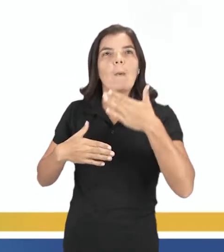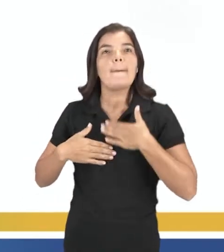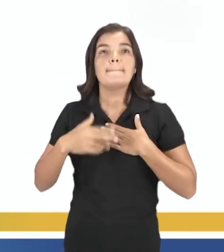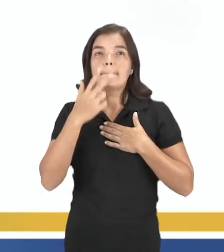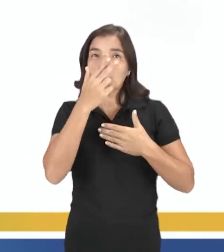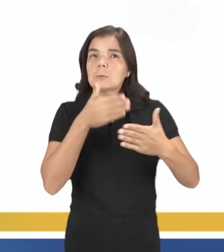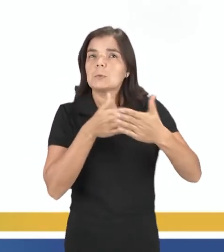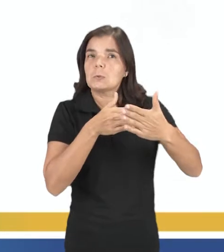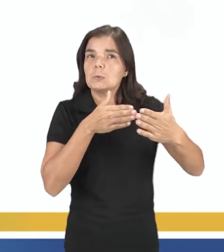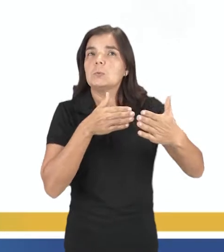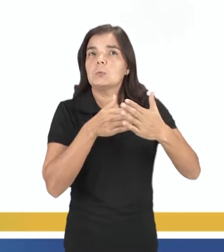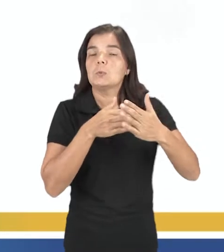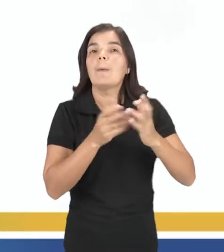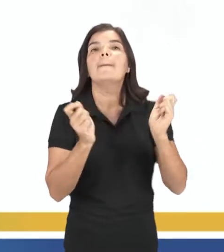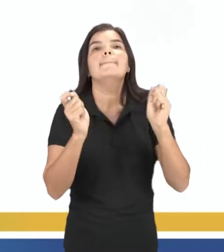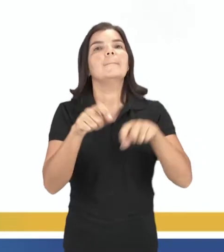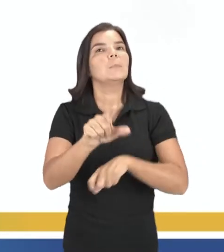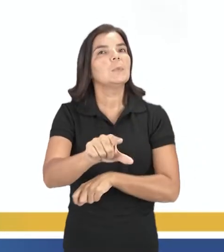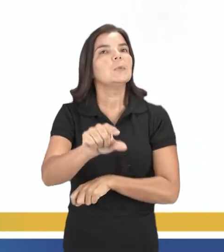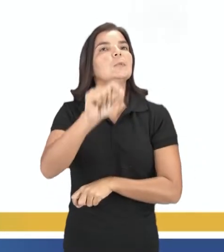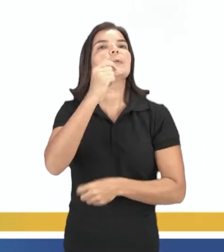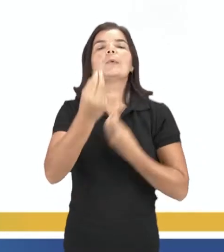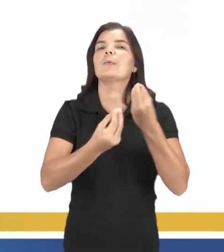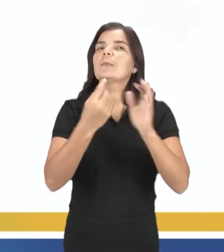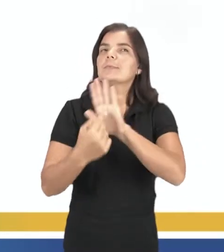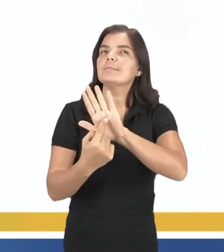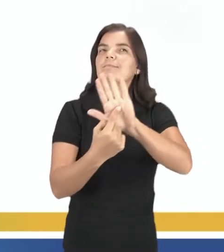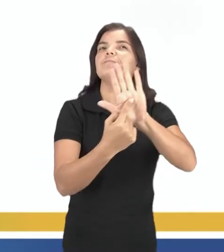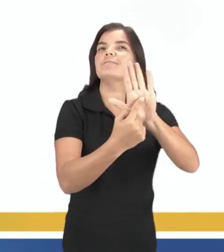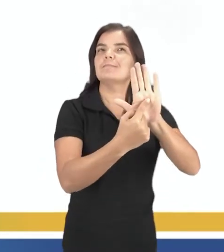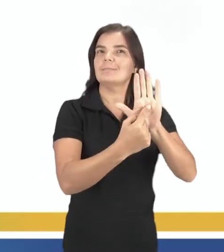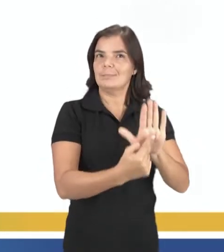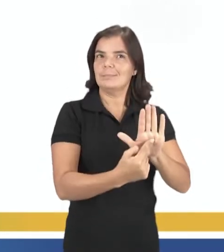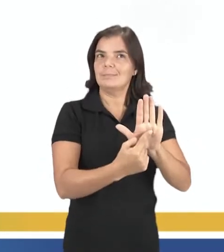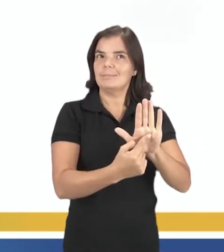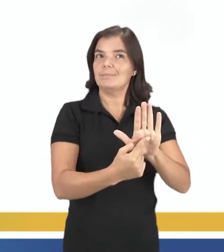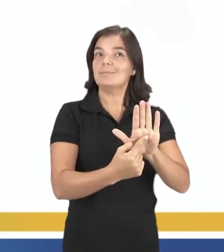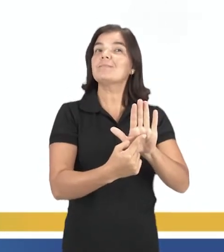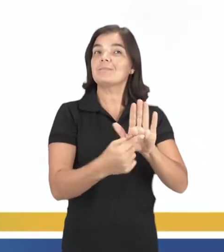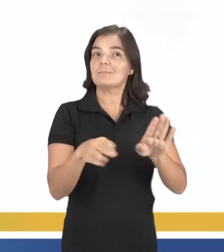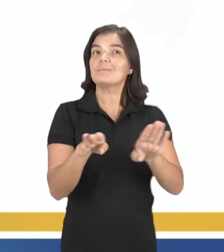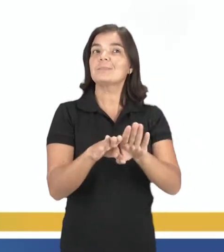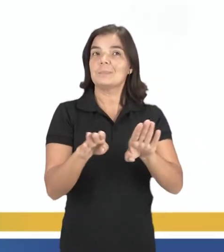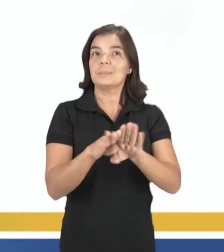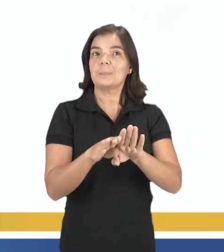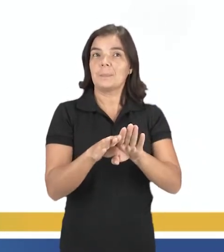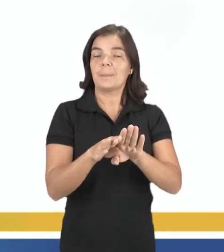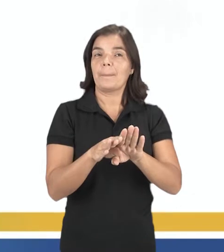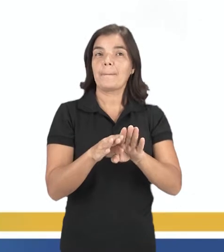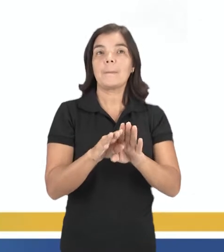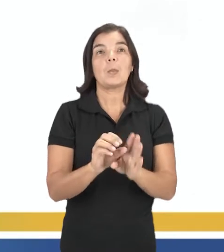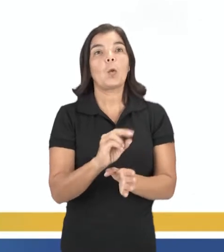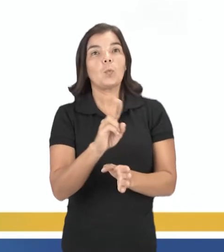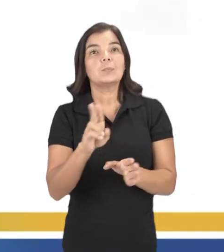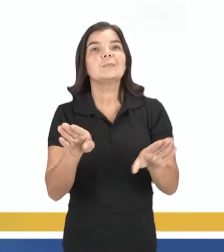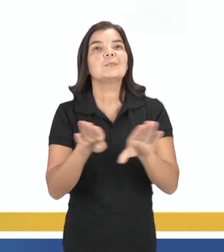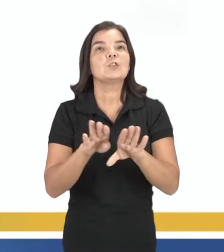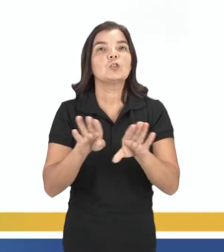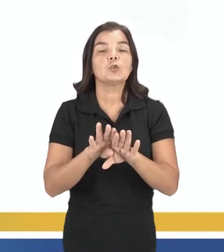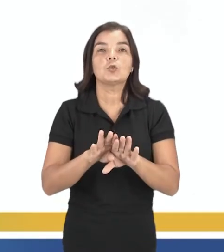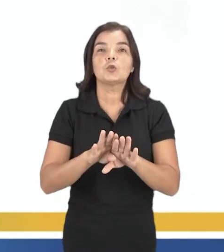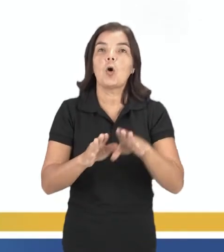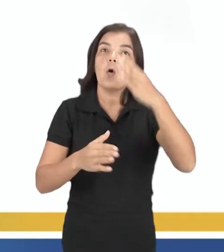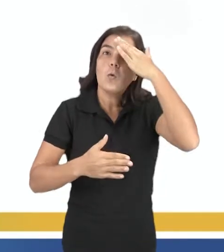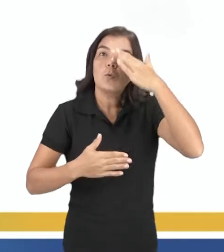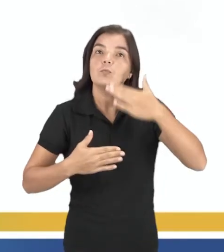corpo parecem ilimitadas, pode-se escolher entre representar, apresentar ou ainda